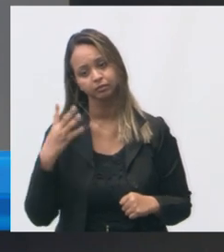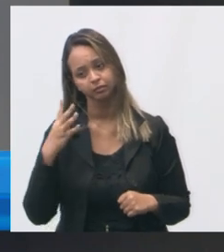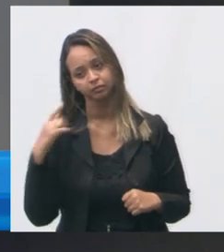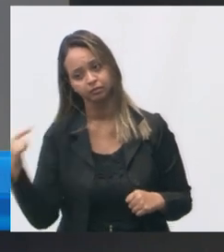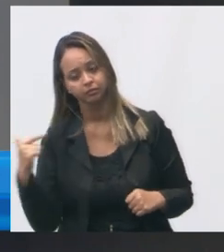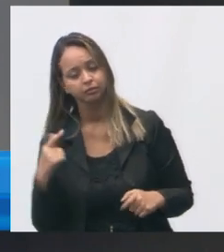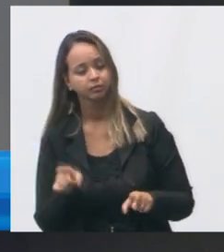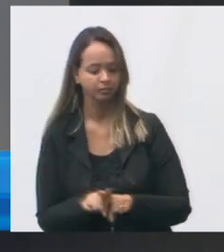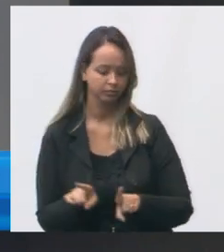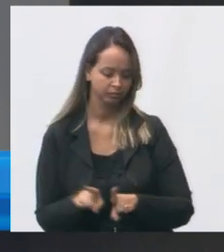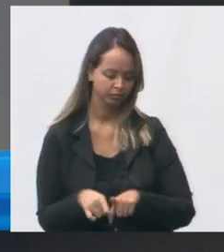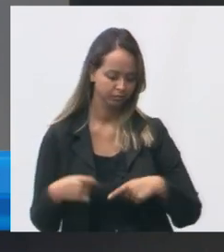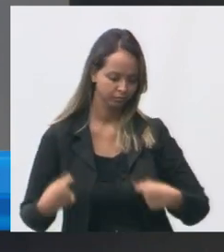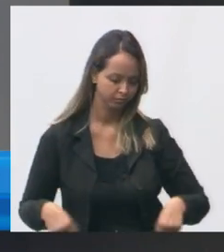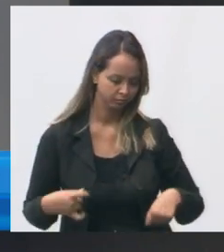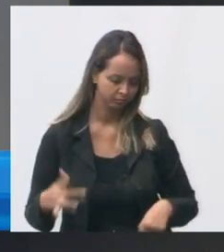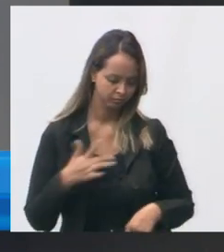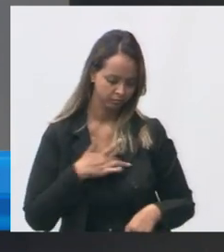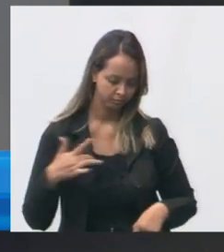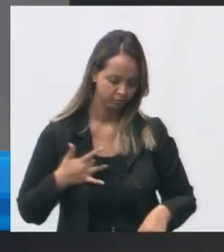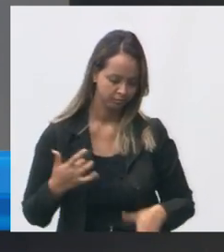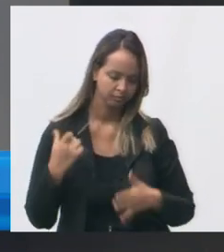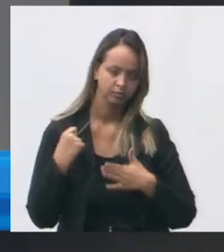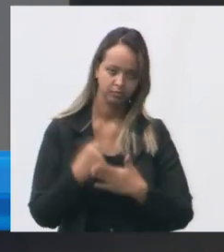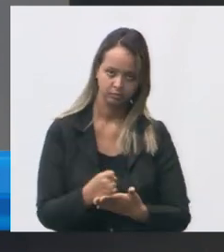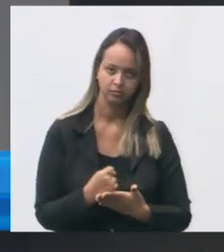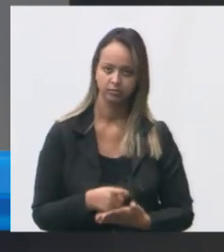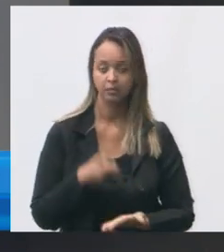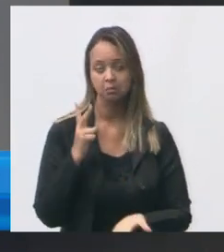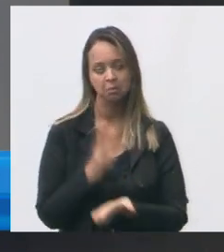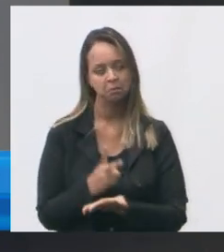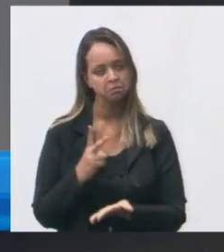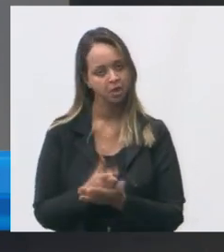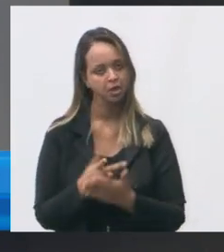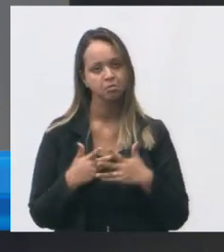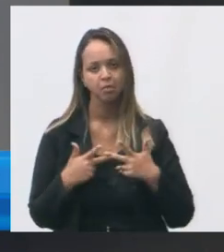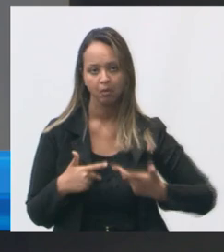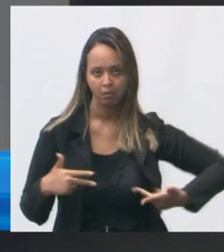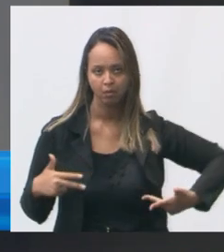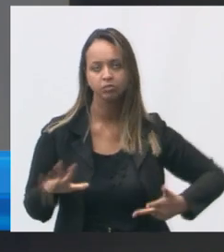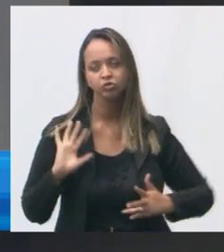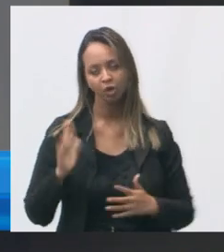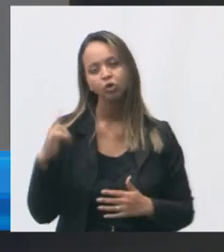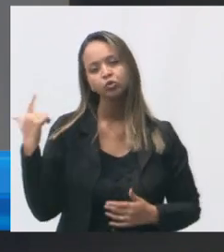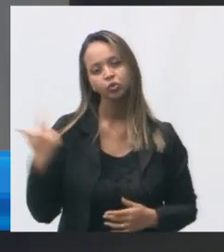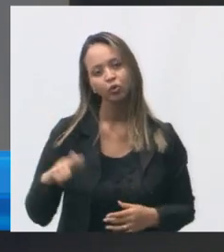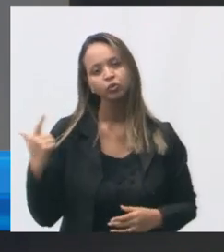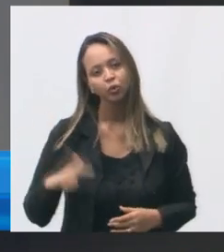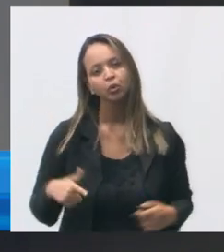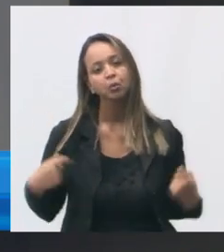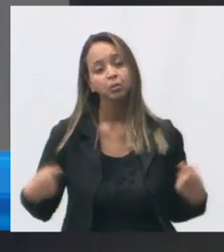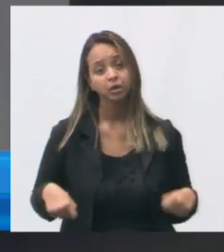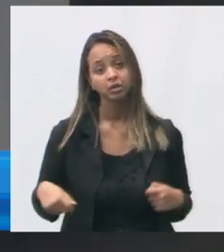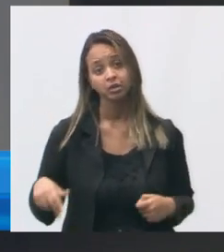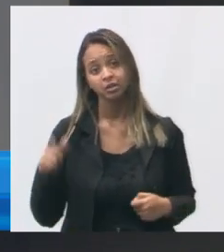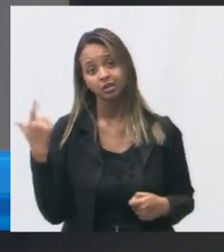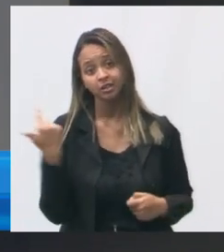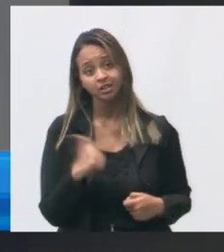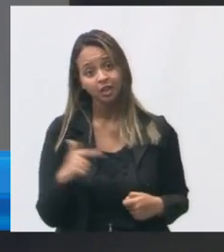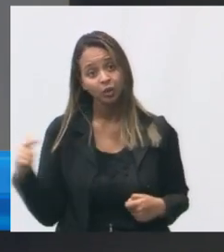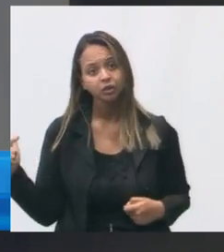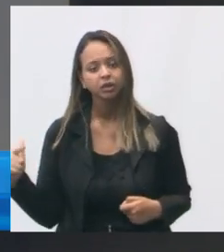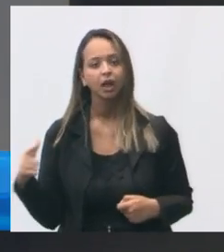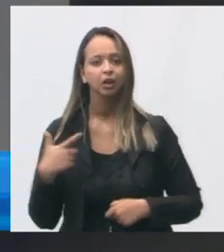família conta com atendimento clínico aí as mesmas coisas que a já vem repetindo unidade também não possui sala de